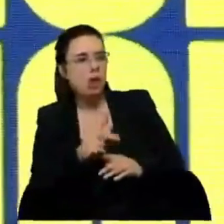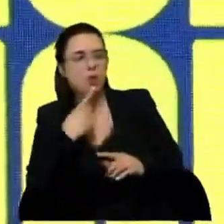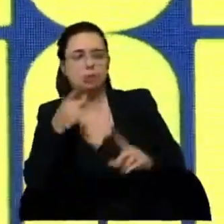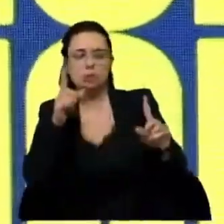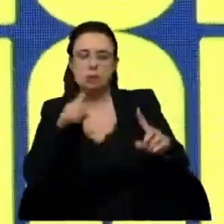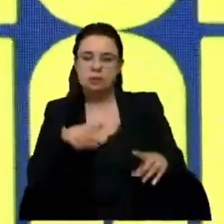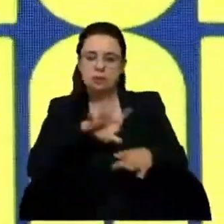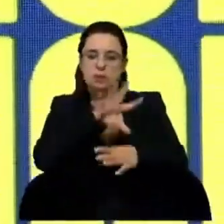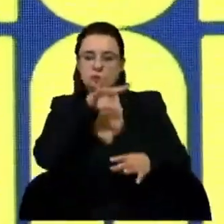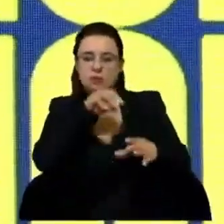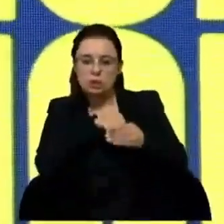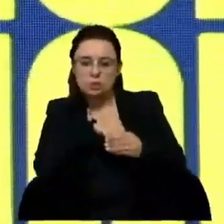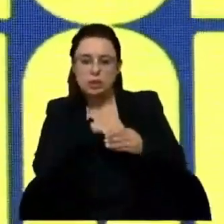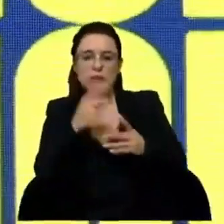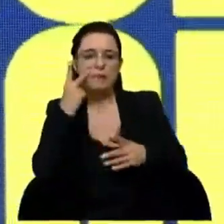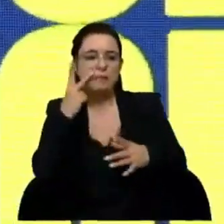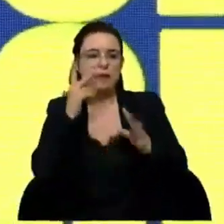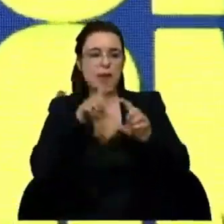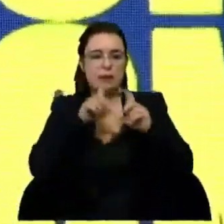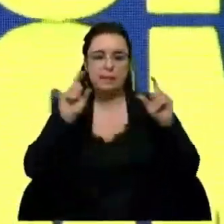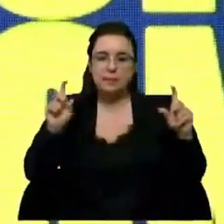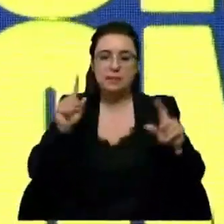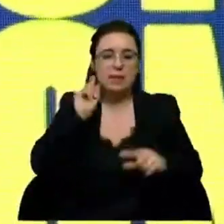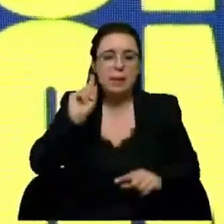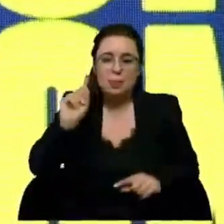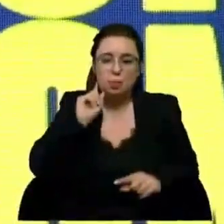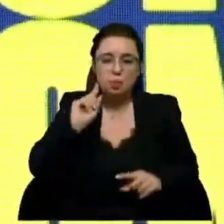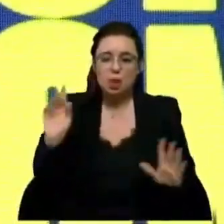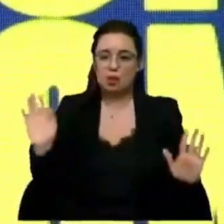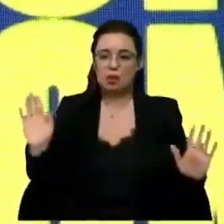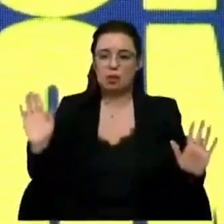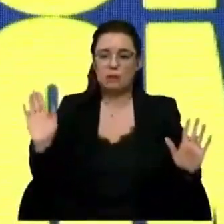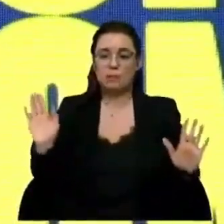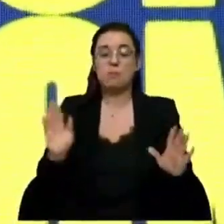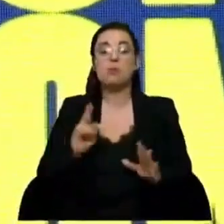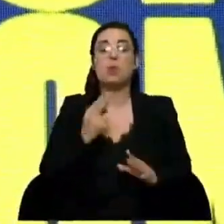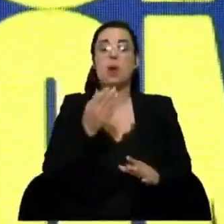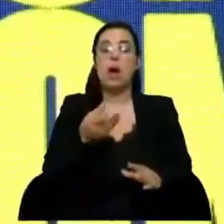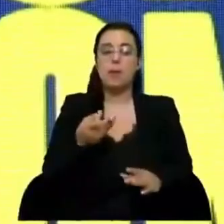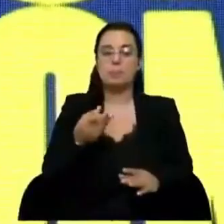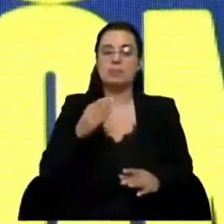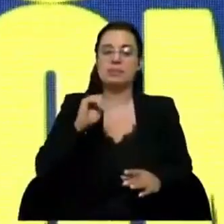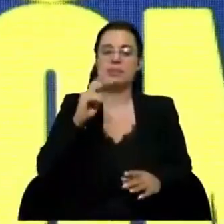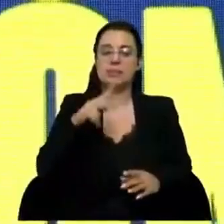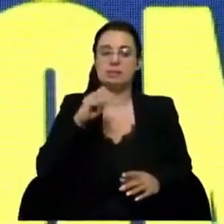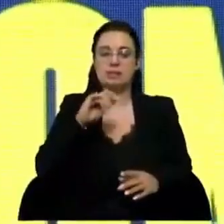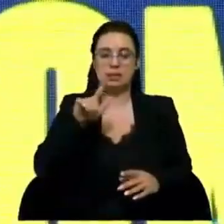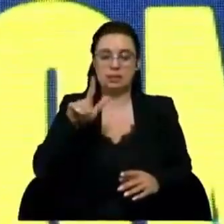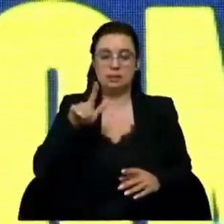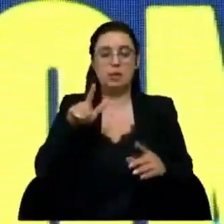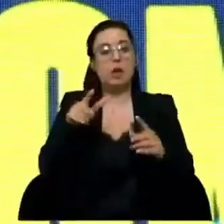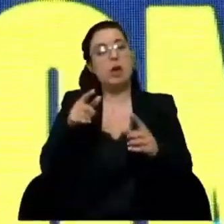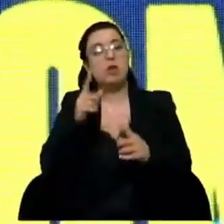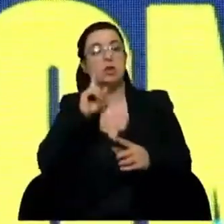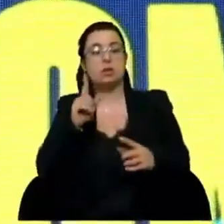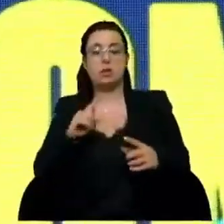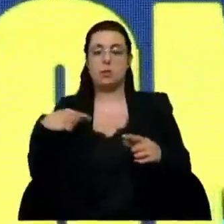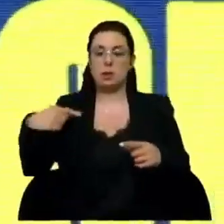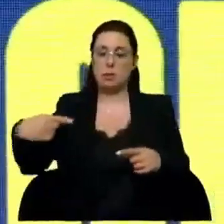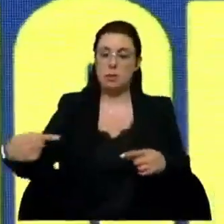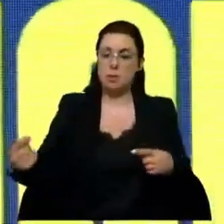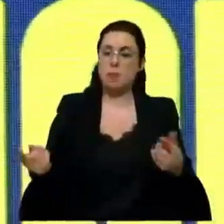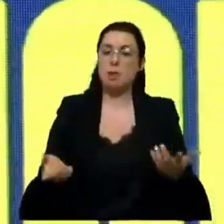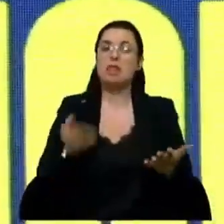fazendo parte da vida das empresas é fundamental. E o upskill traduz para o nosso dia-a-dia essa realidade.